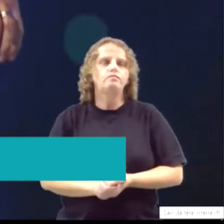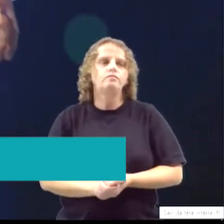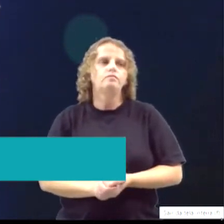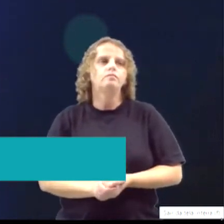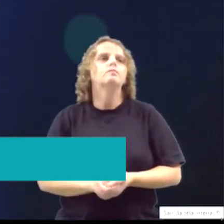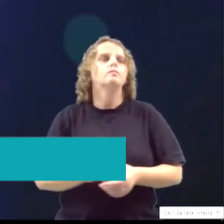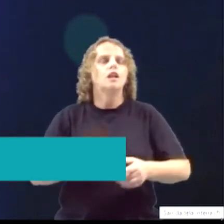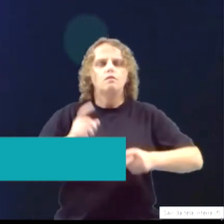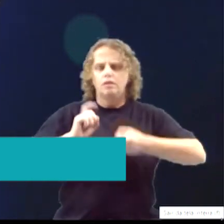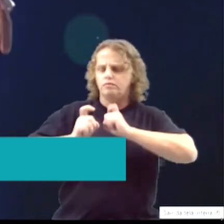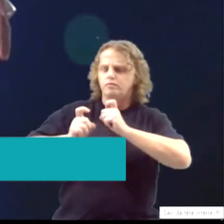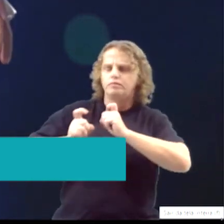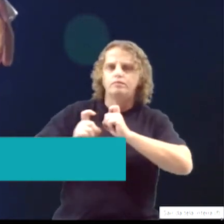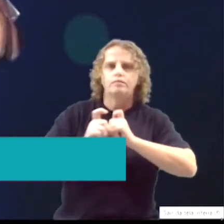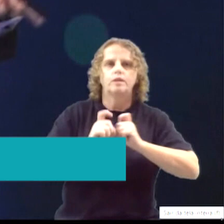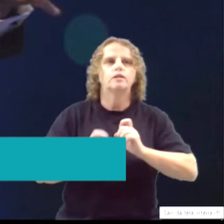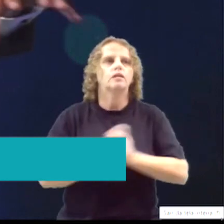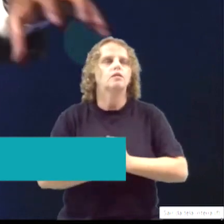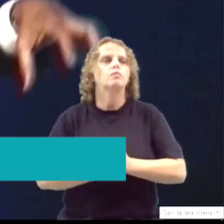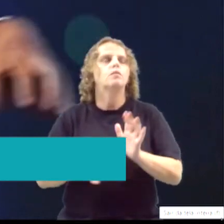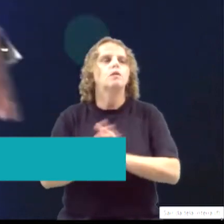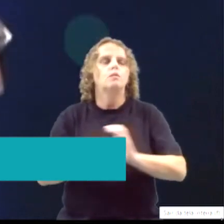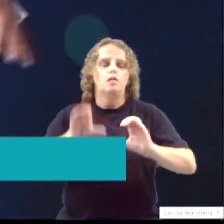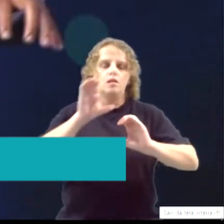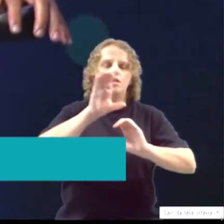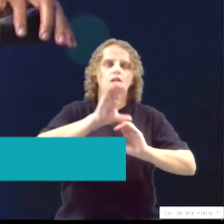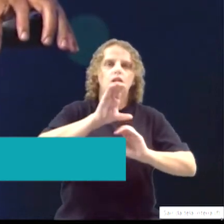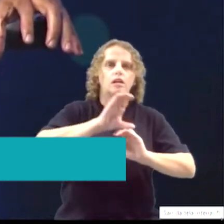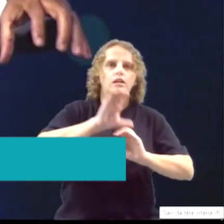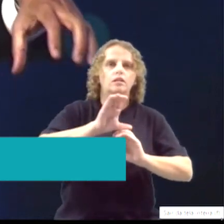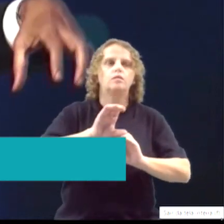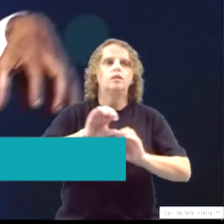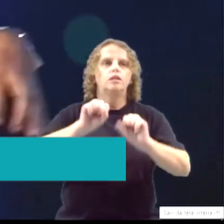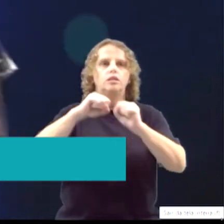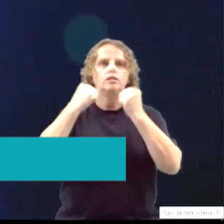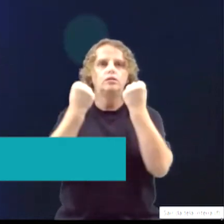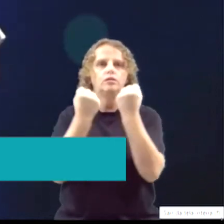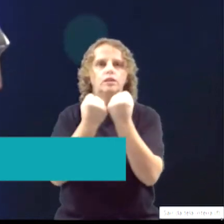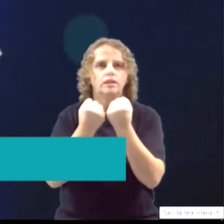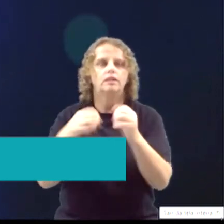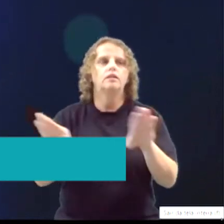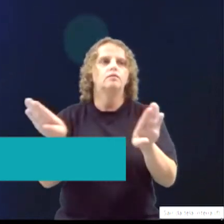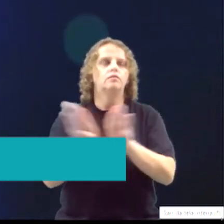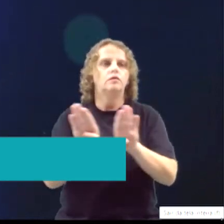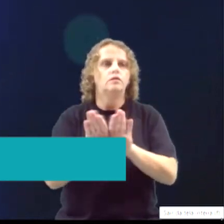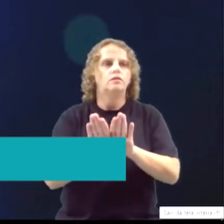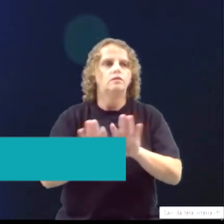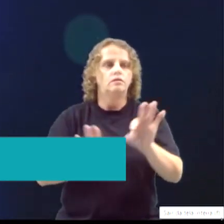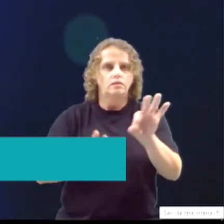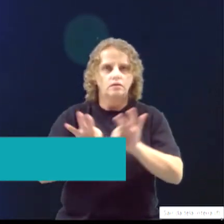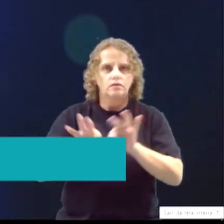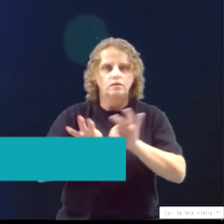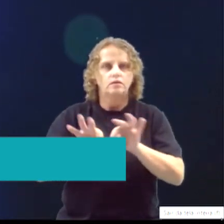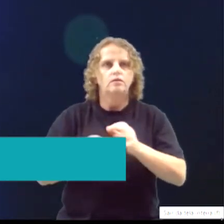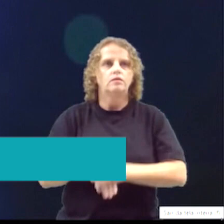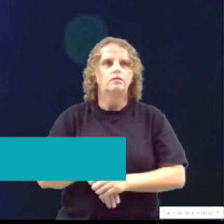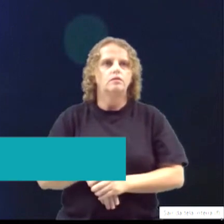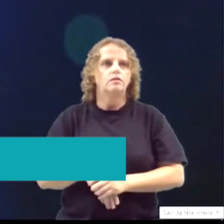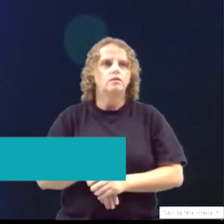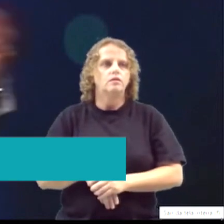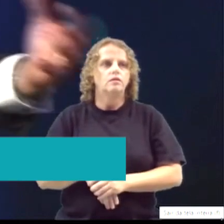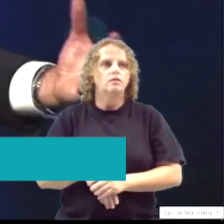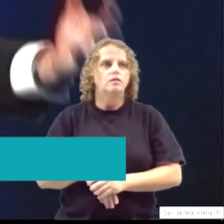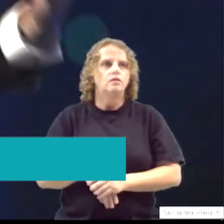efeitos bons do IR que a Câmara aprovou, o Senado dá uma peneirada, é função do sistema